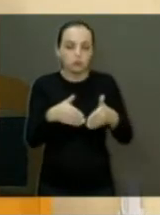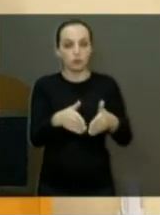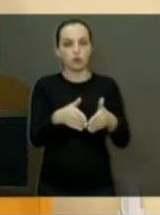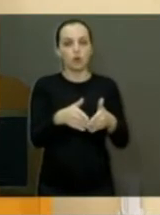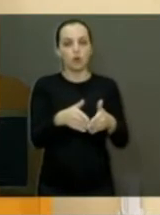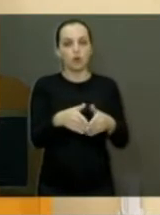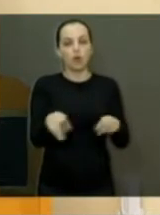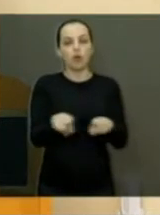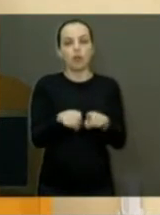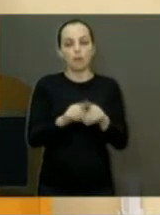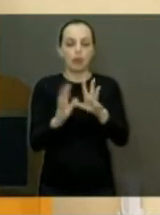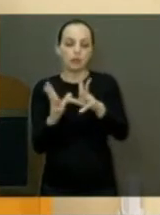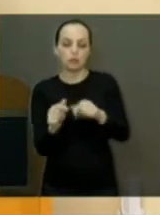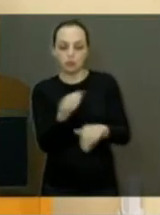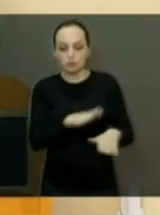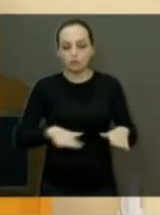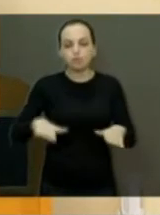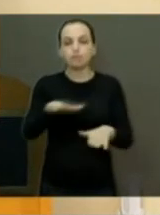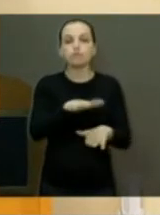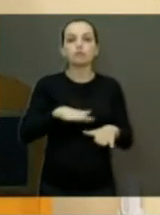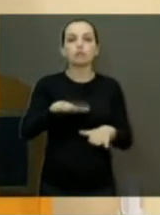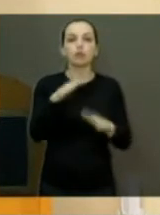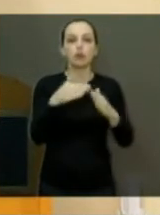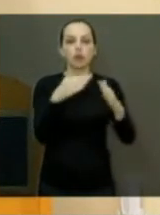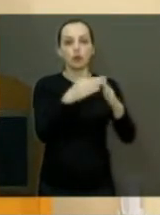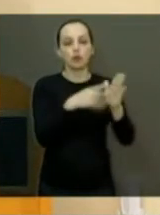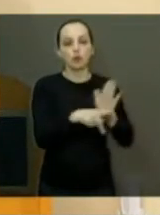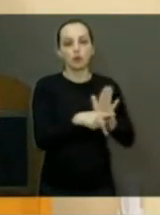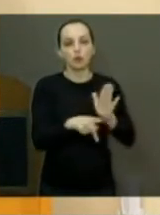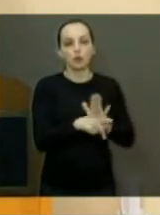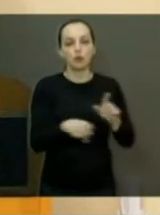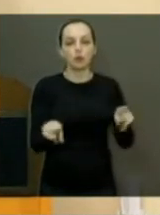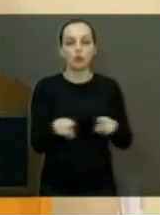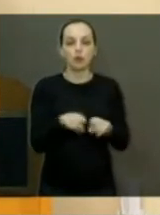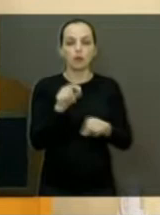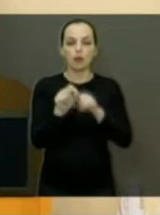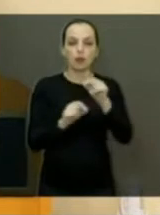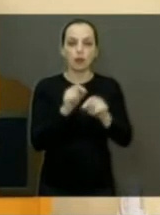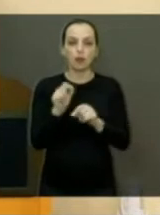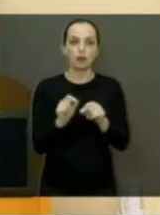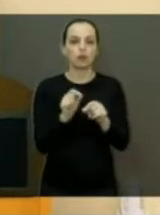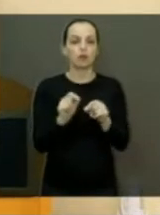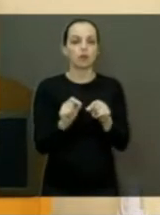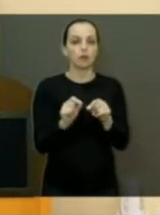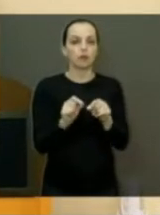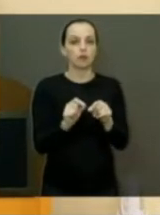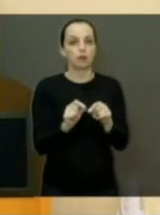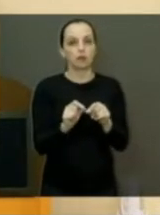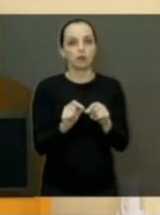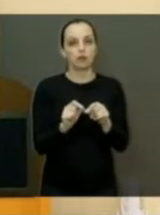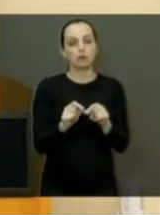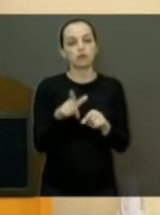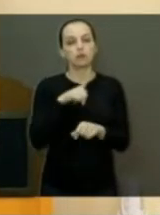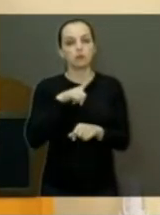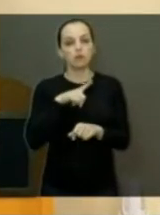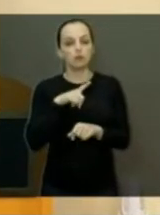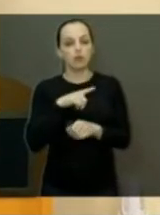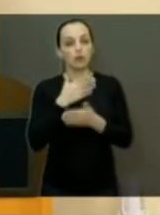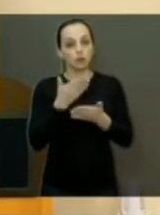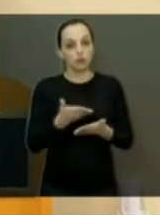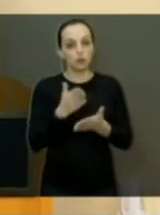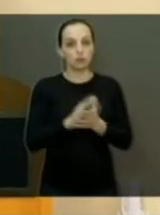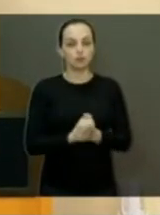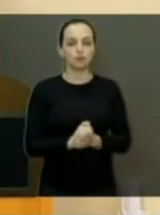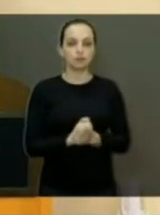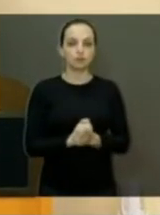em cima, como ali embaixo, perto da represa, os loteamentos fechados, que também... Mais um minuto, senhor presidente? O senhor tem direito. também contém isso aí. Então,